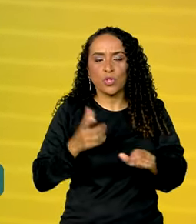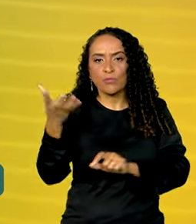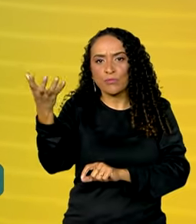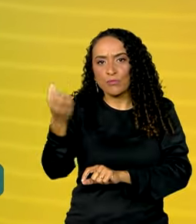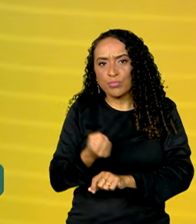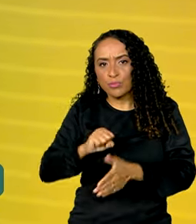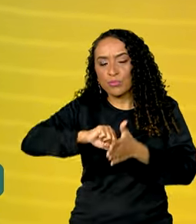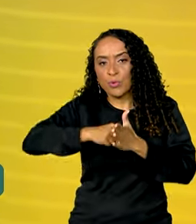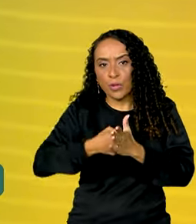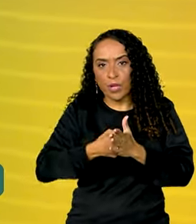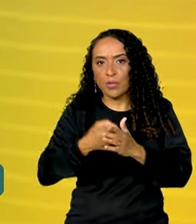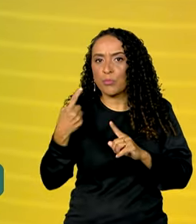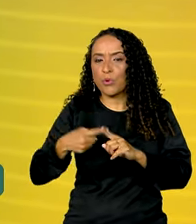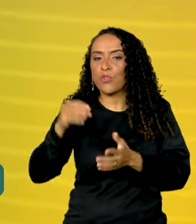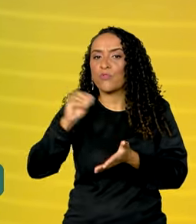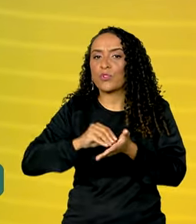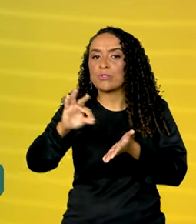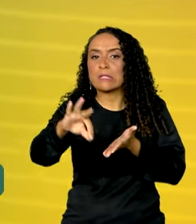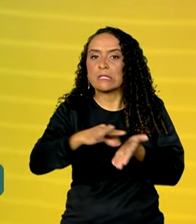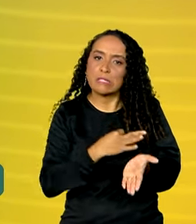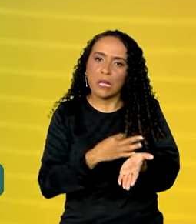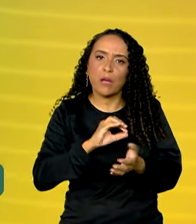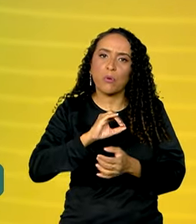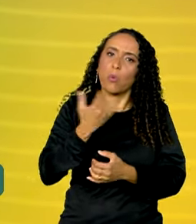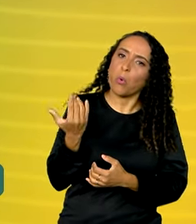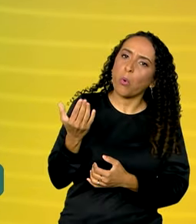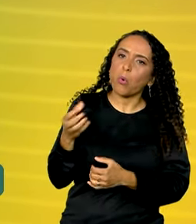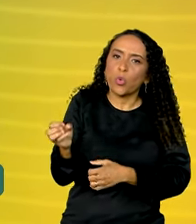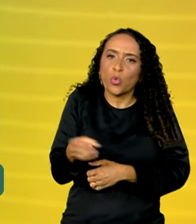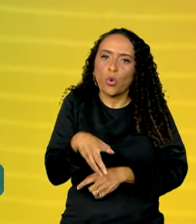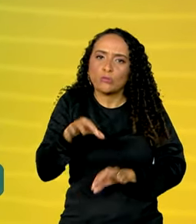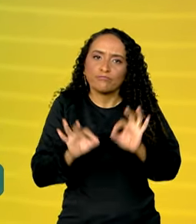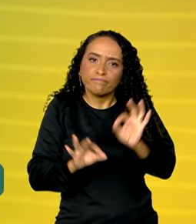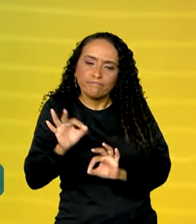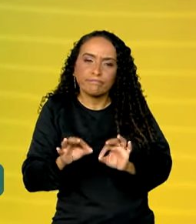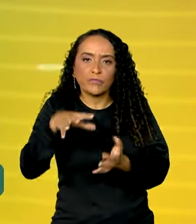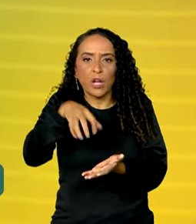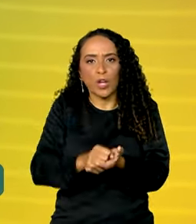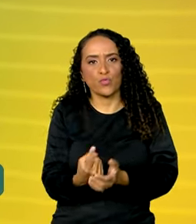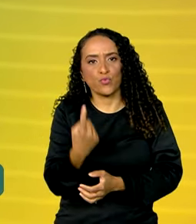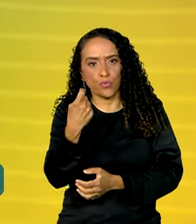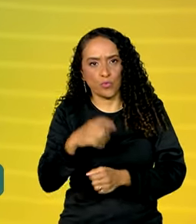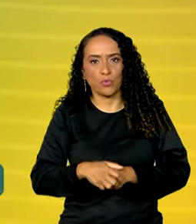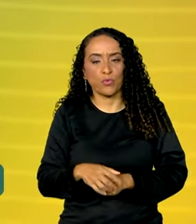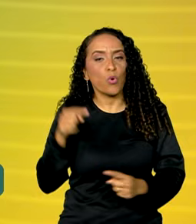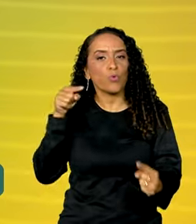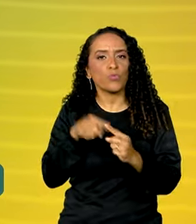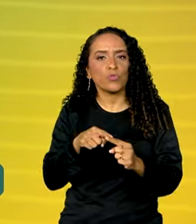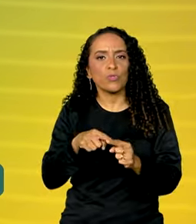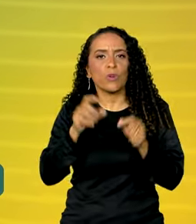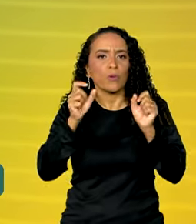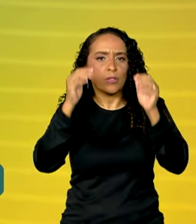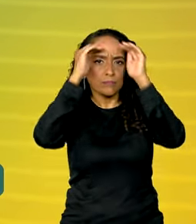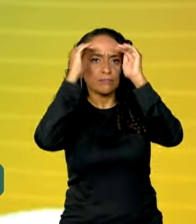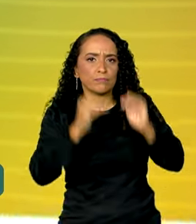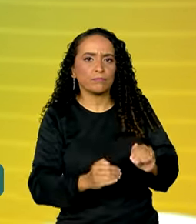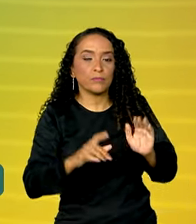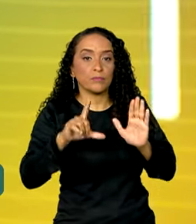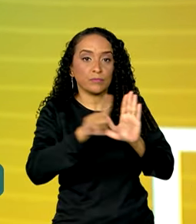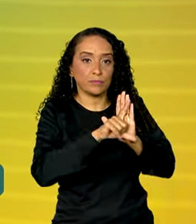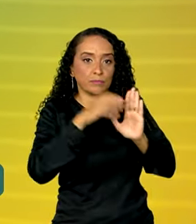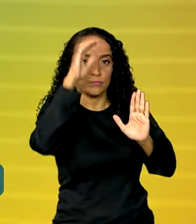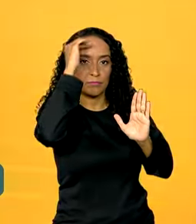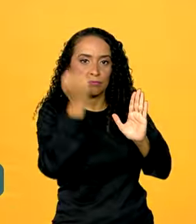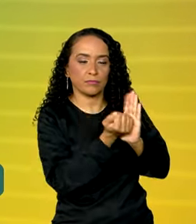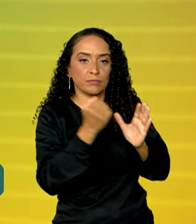benefício bloqueado por falta de inscrição ou de atualização no Cadastro Único. O objetivo é cumprir o que determina a lei